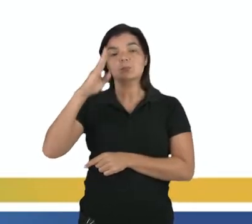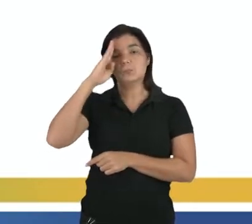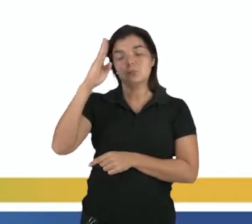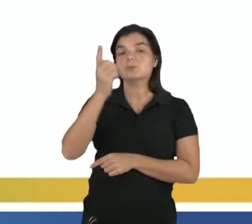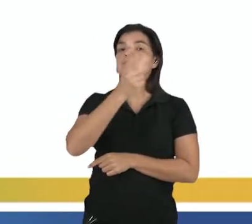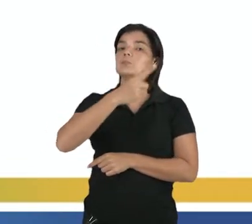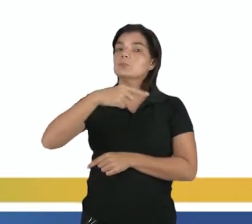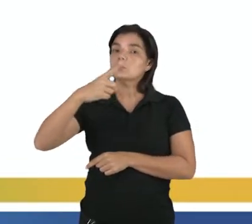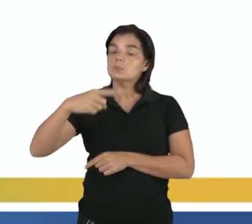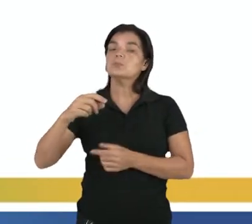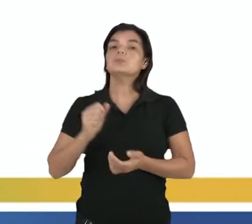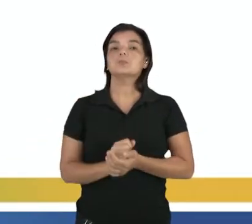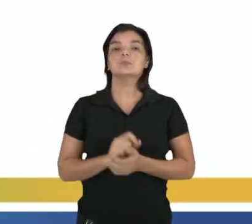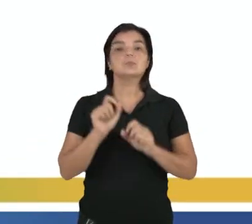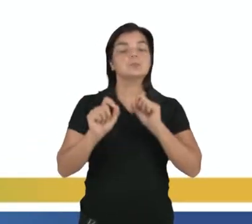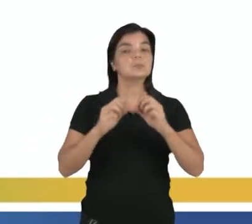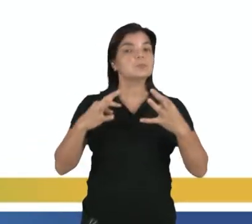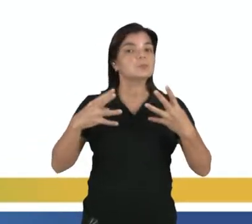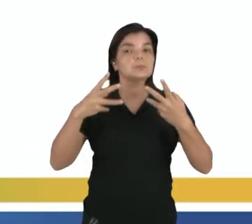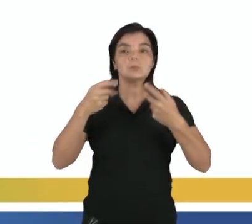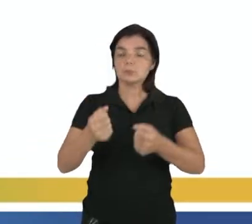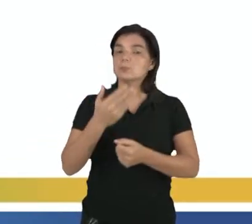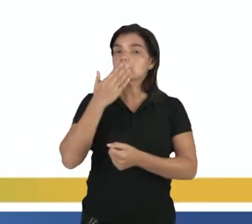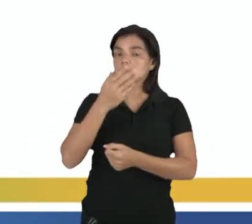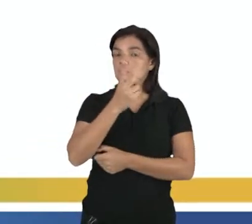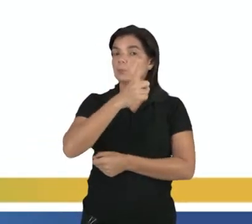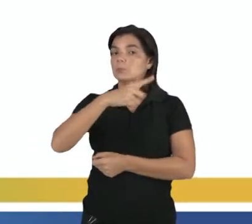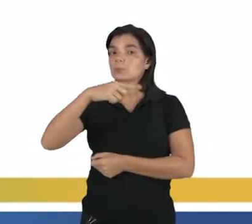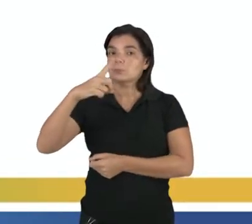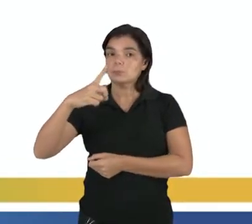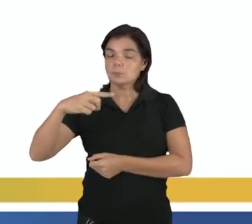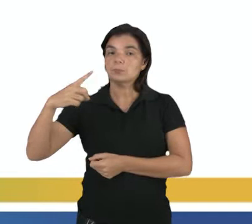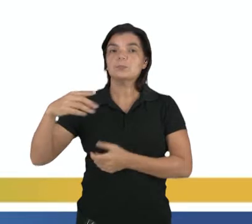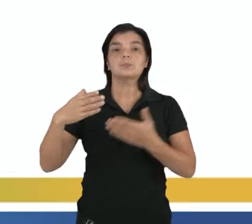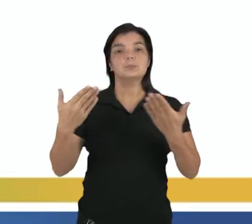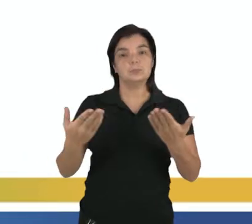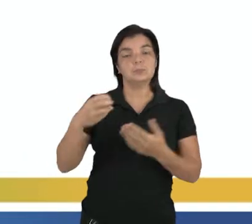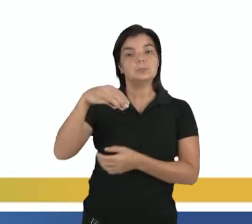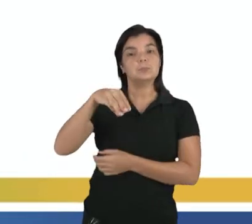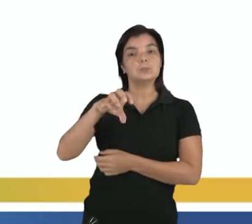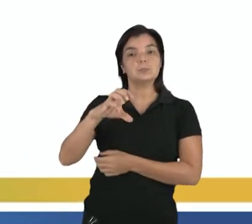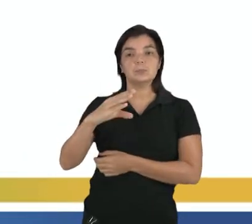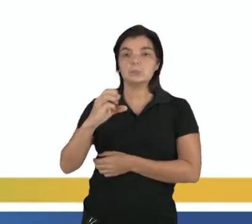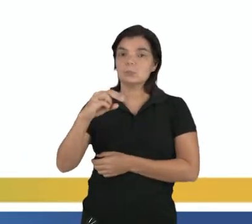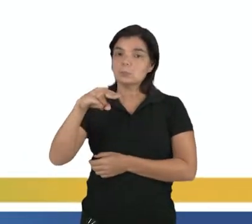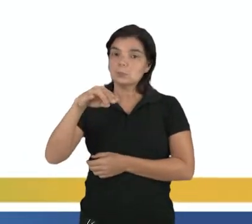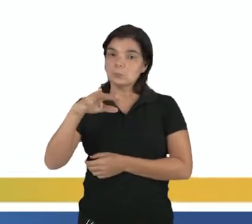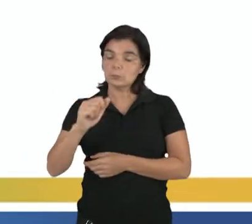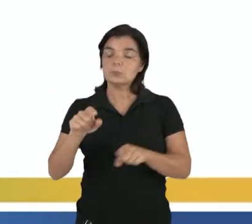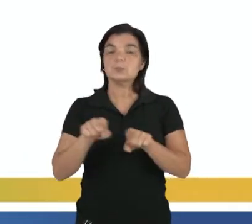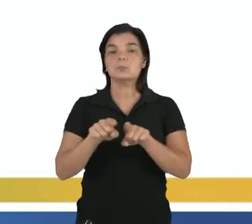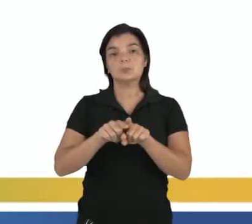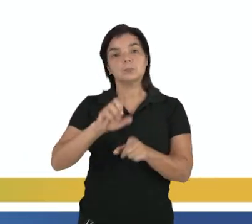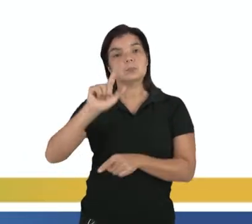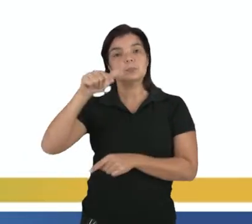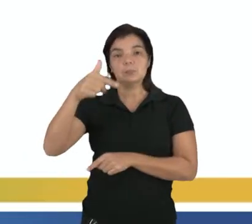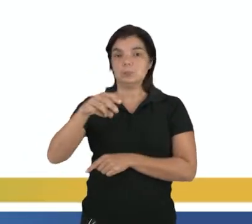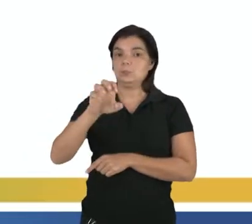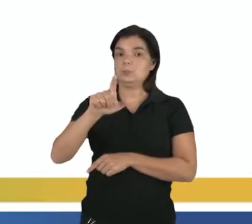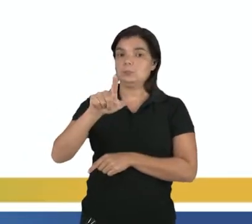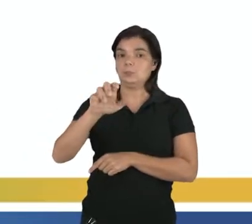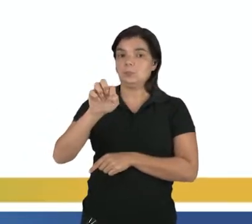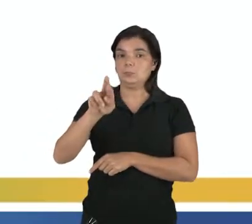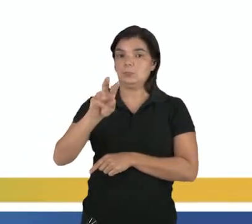ondulatória. Ela serve para todos os tipos de ondas, tanto mecânicas quanto eletromagnéticas.